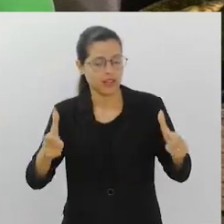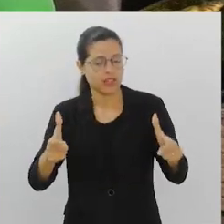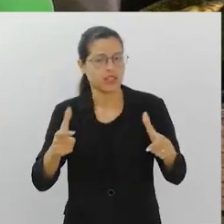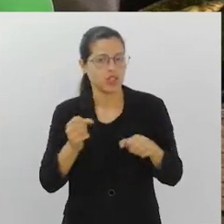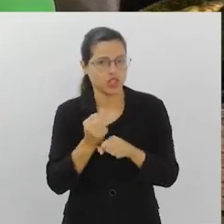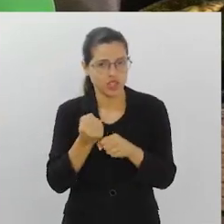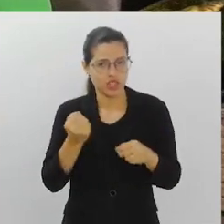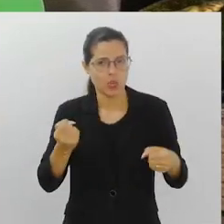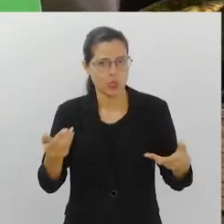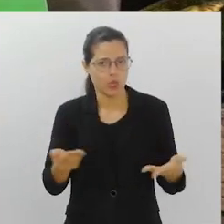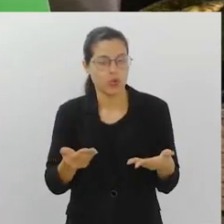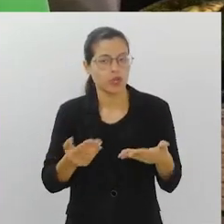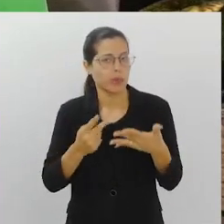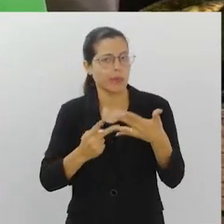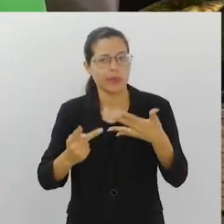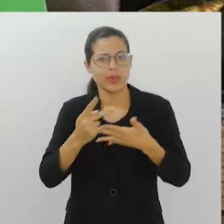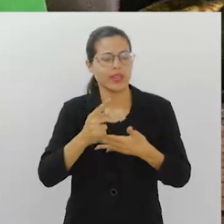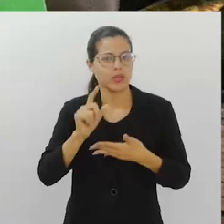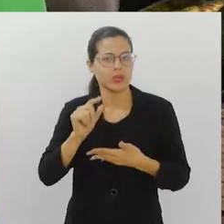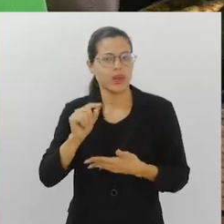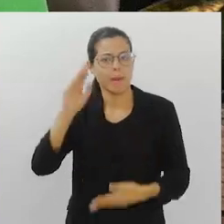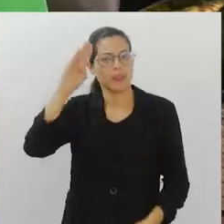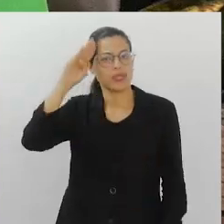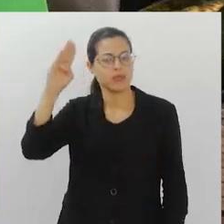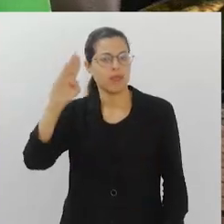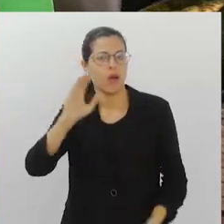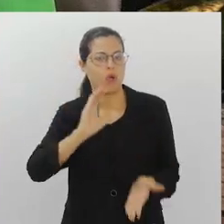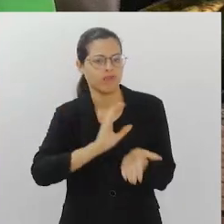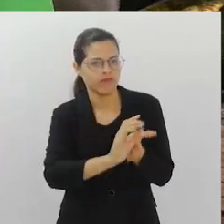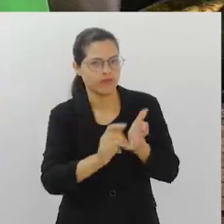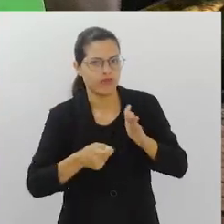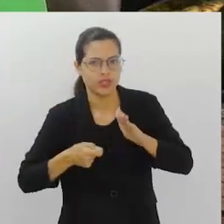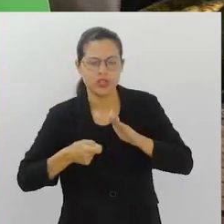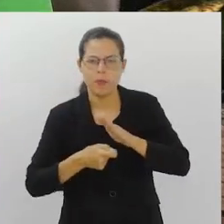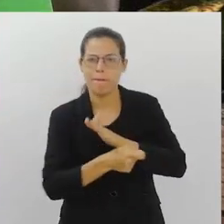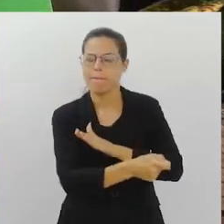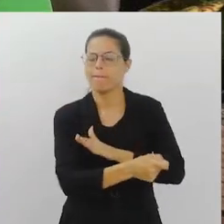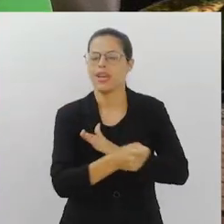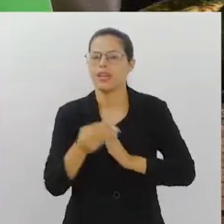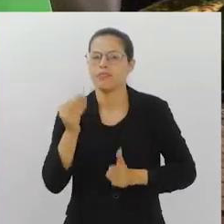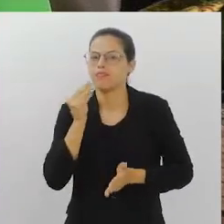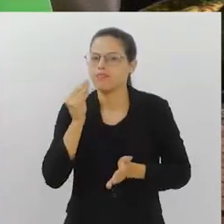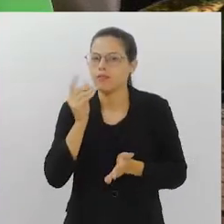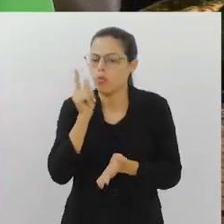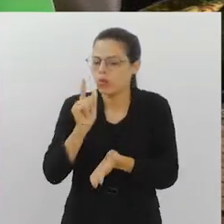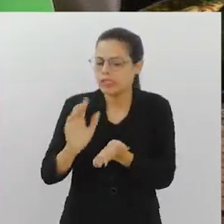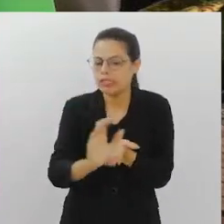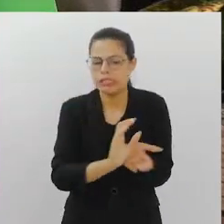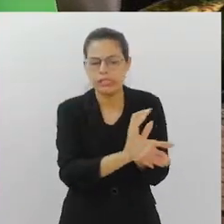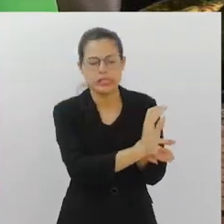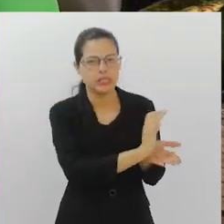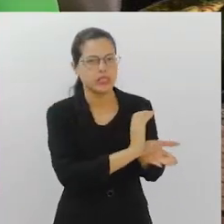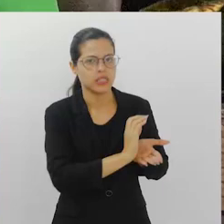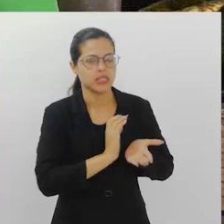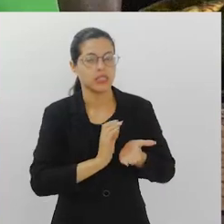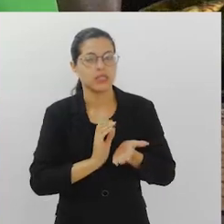hoje já dão prioridade, por exemplo, a investimentos, a patrocínios, a uma série de